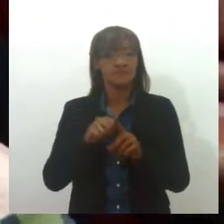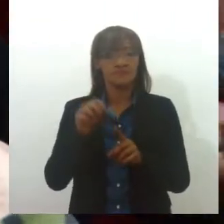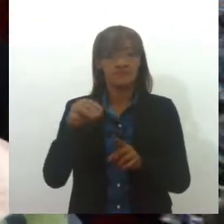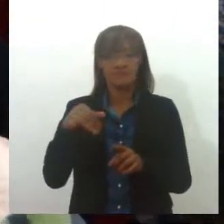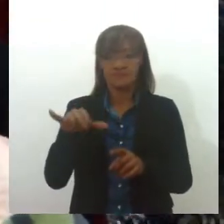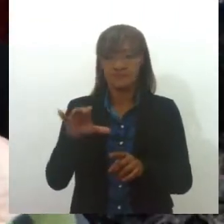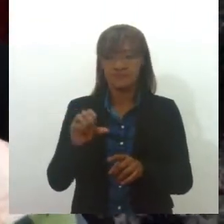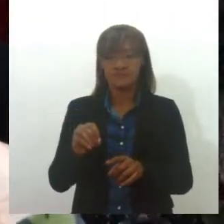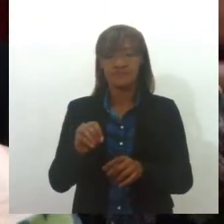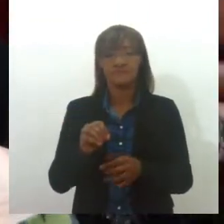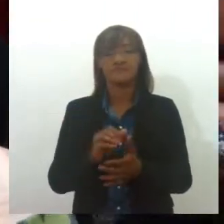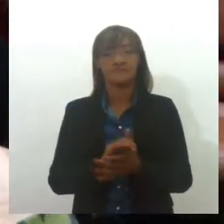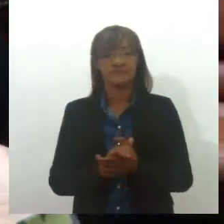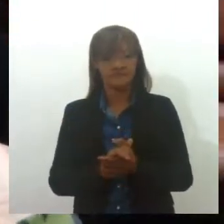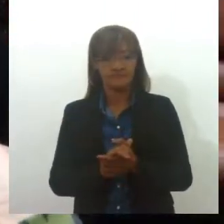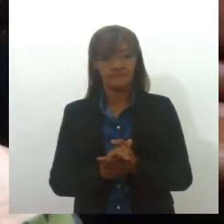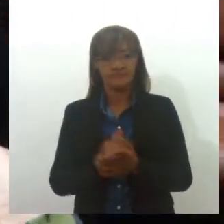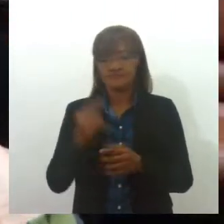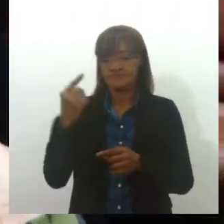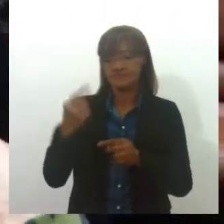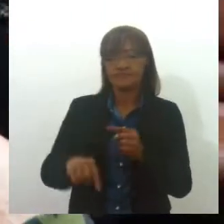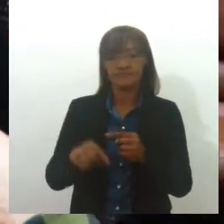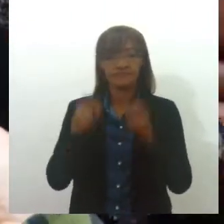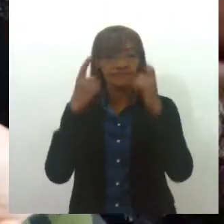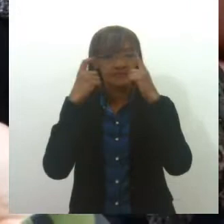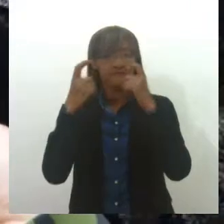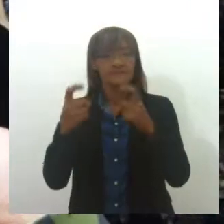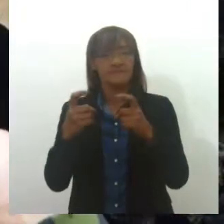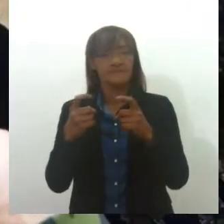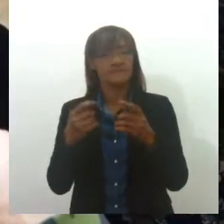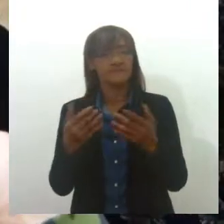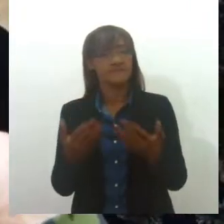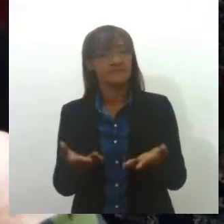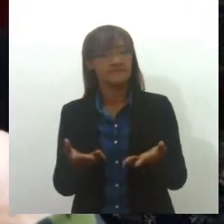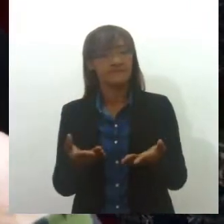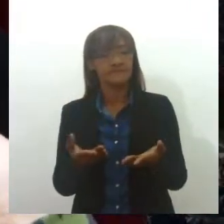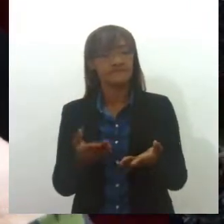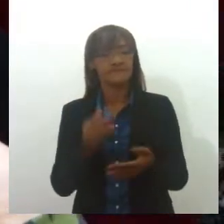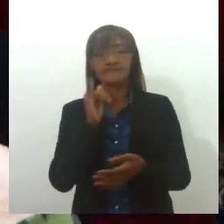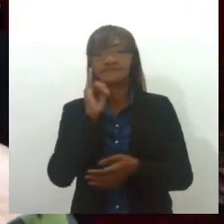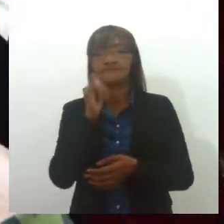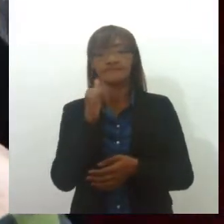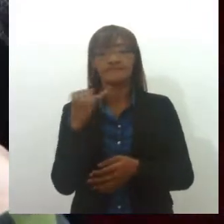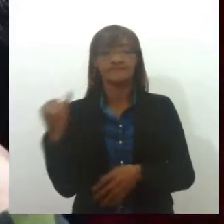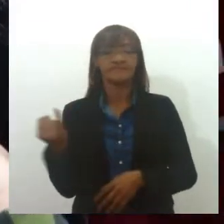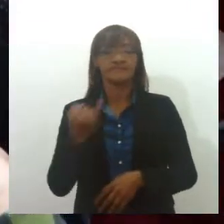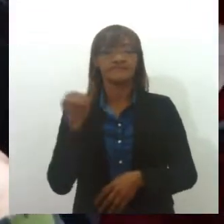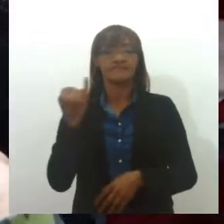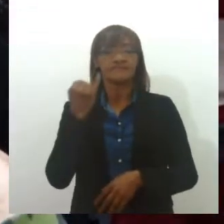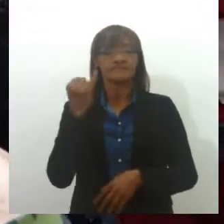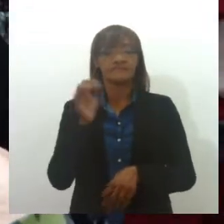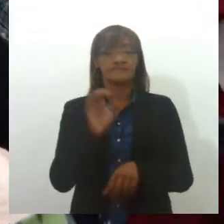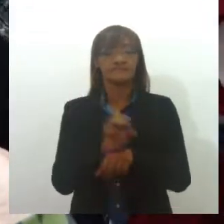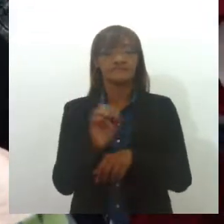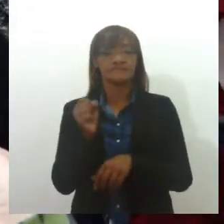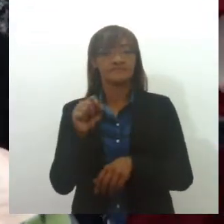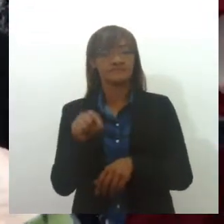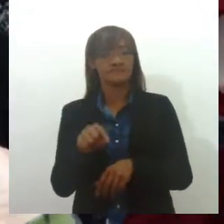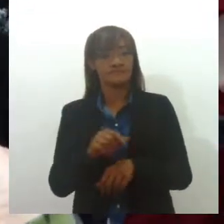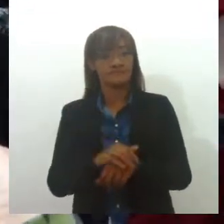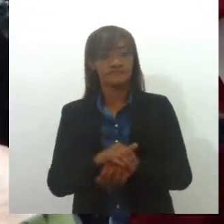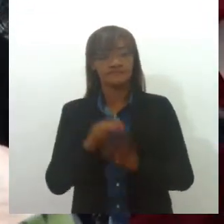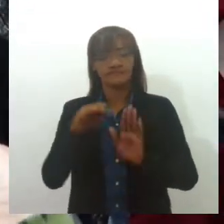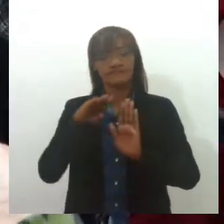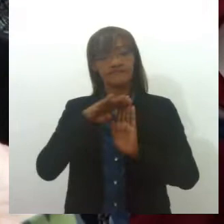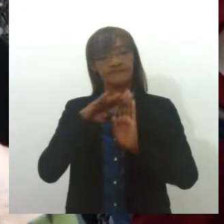nacional de combate ao abuso e exploração, e falar da importância do Estado de Sergipe ter um plano